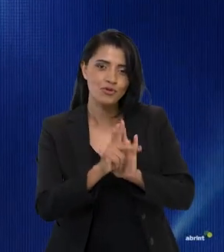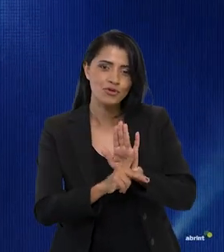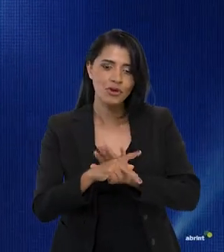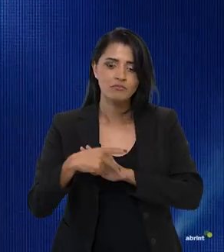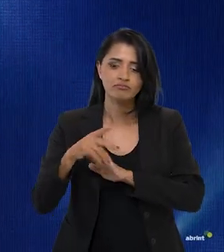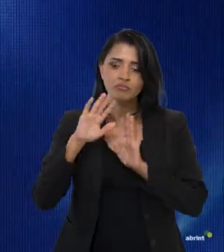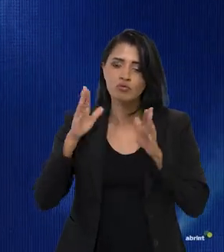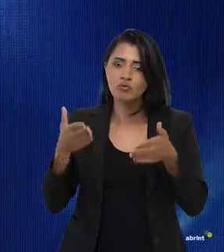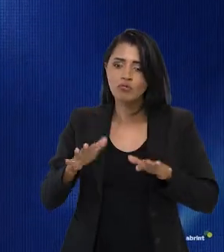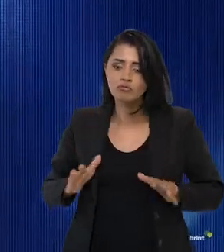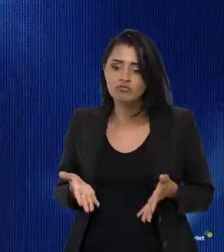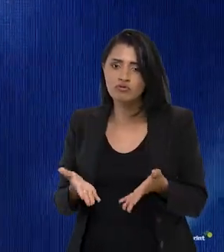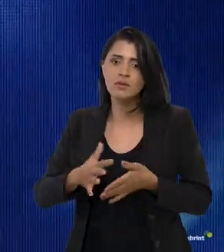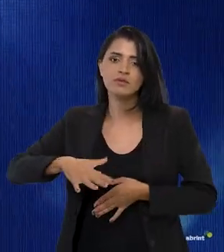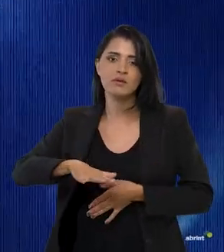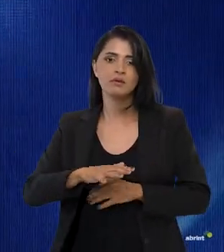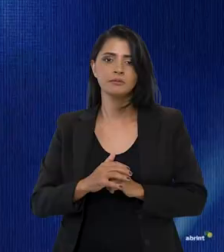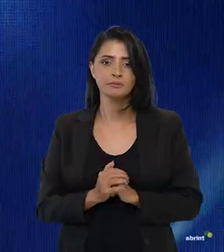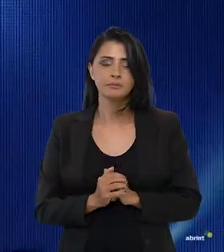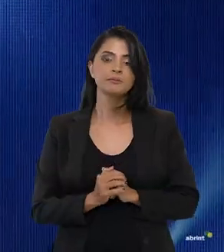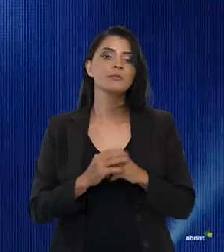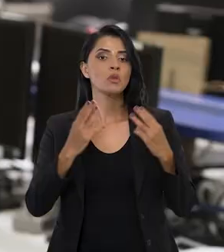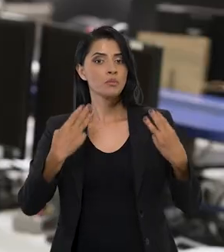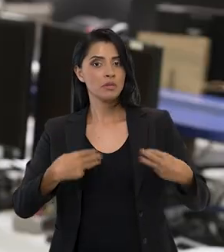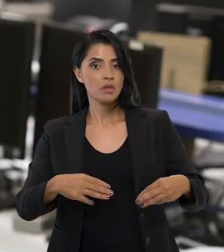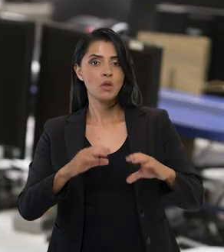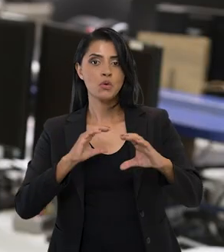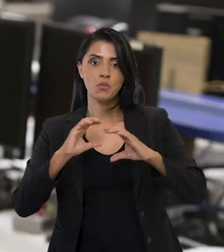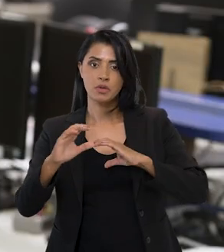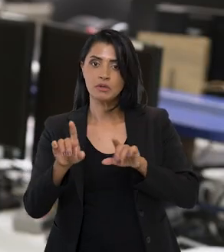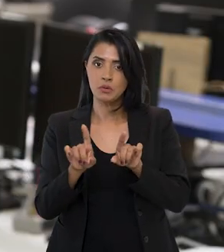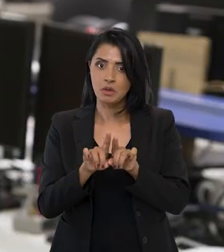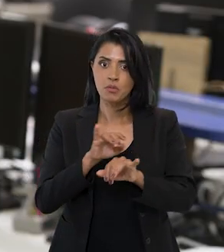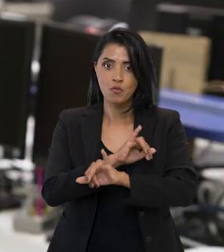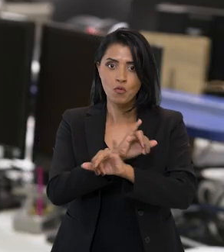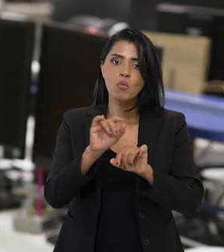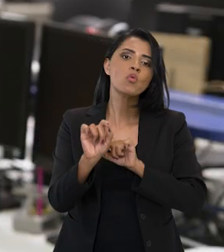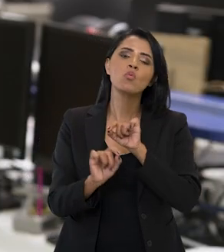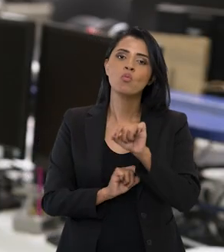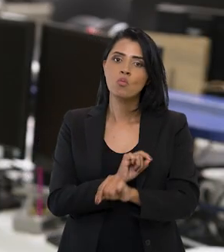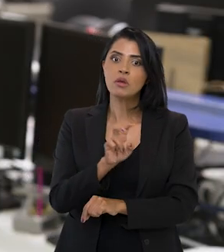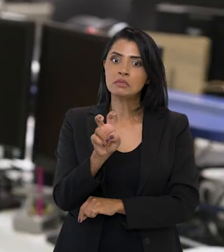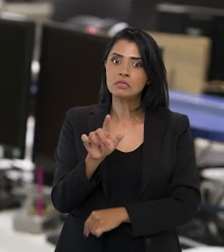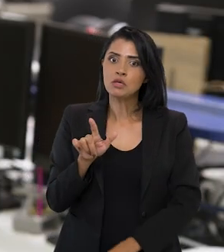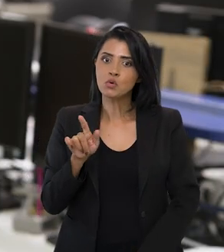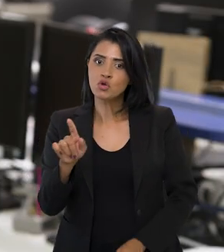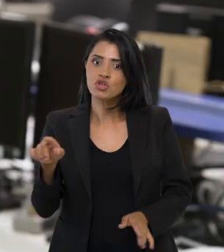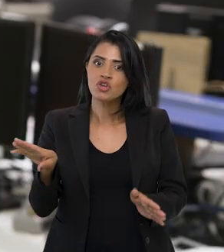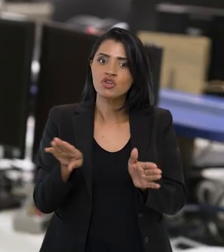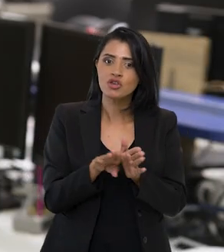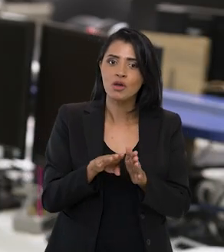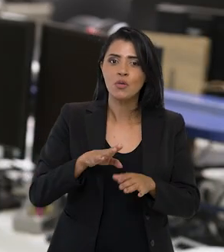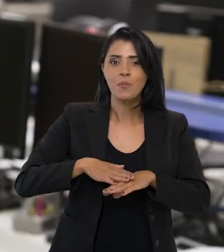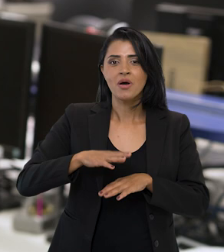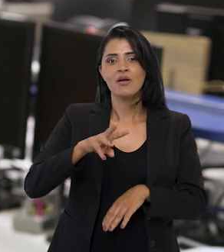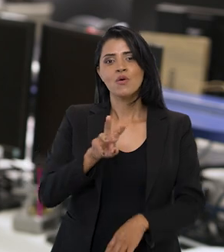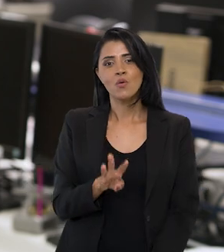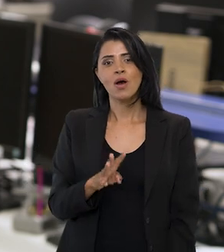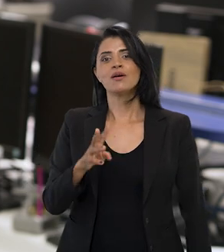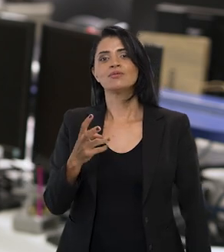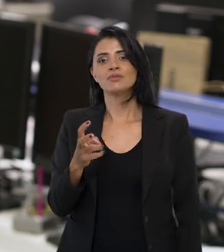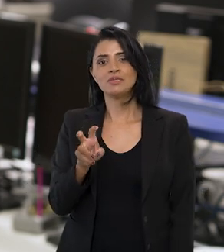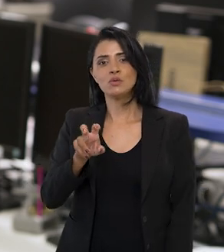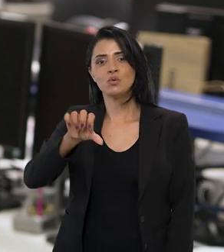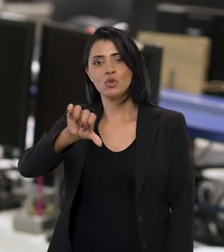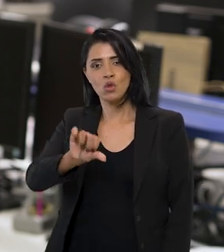projetos que vão visar fomentar o setor. E o Ministério das Comunicações informou ainda que o 5G está chegando em